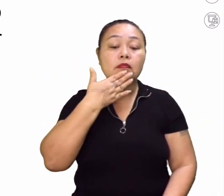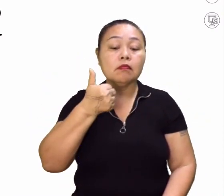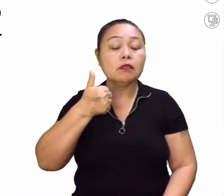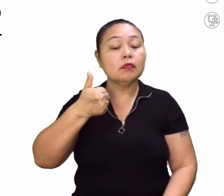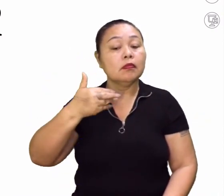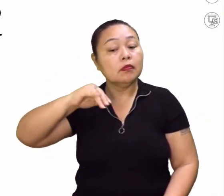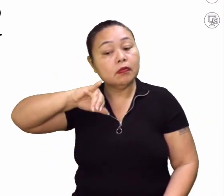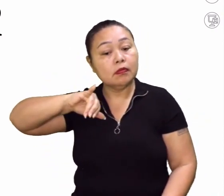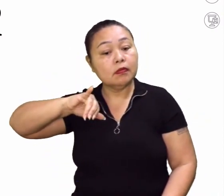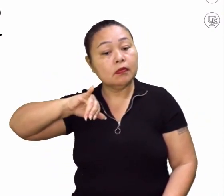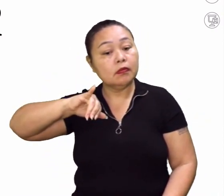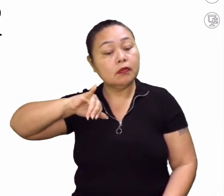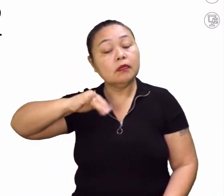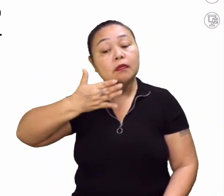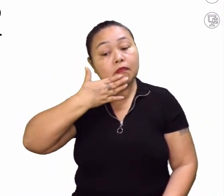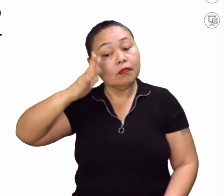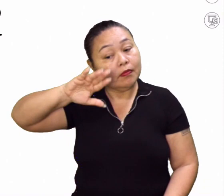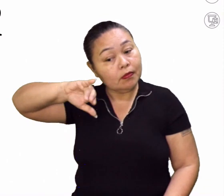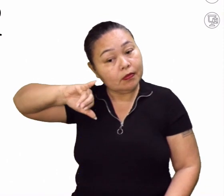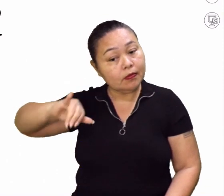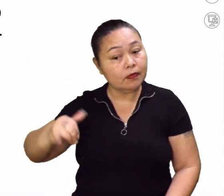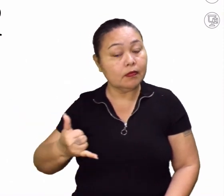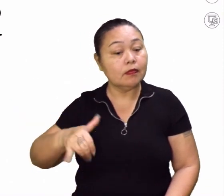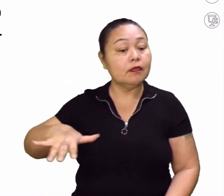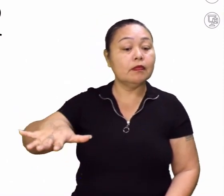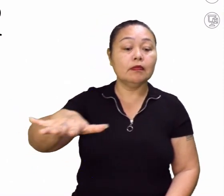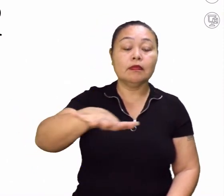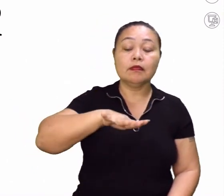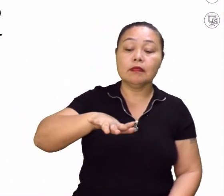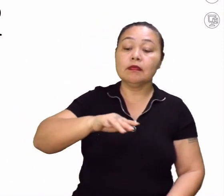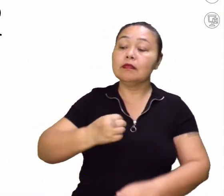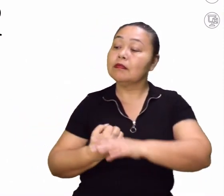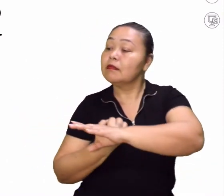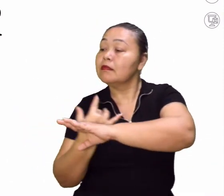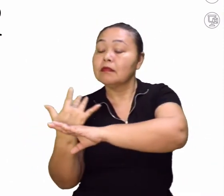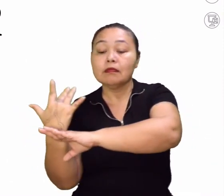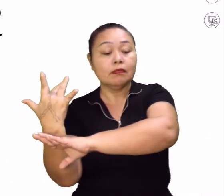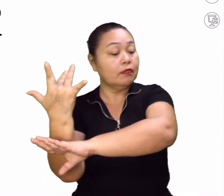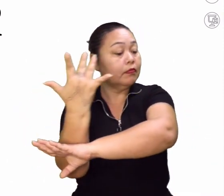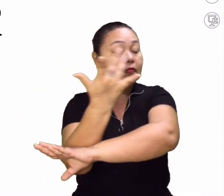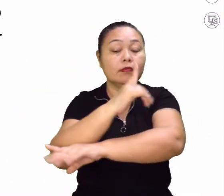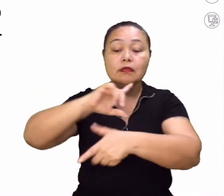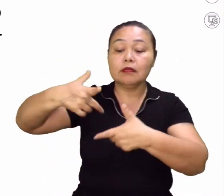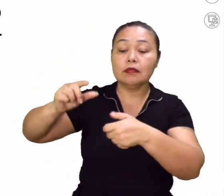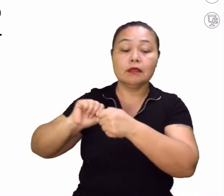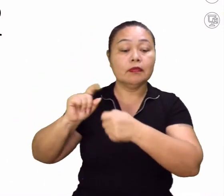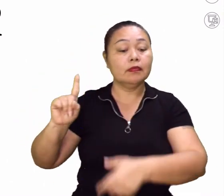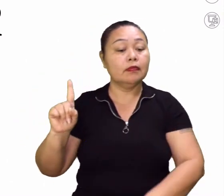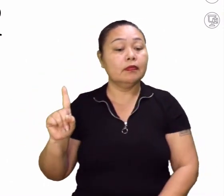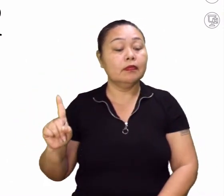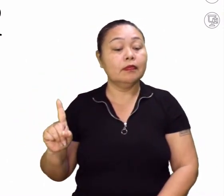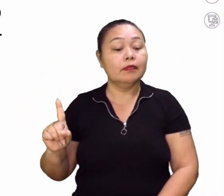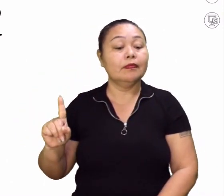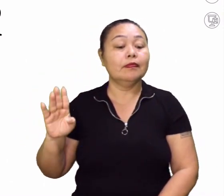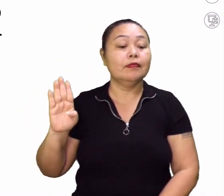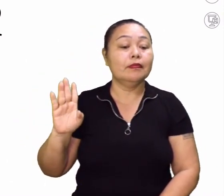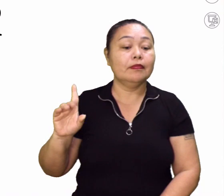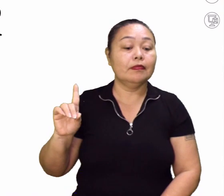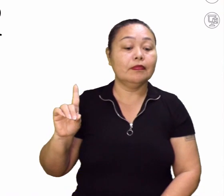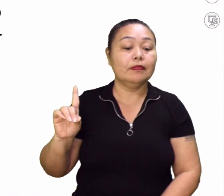aproveitamento das áreas das lavouras modernas. D.